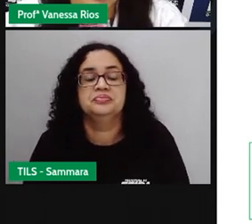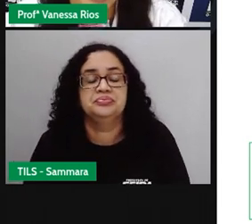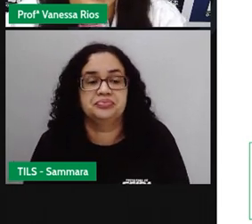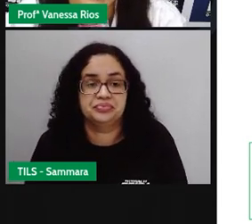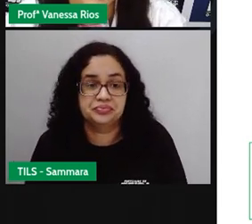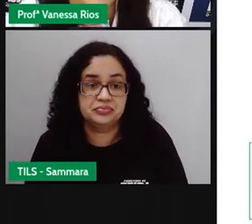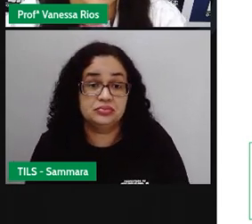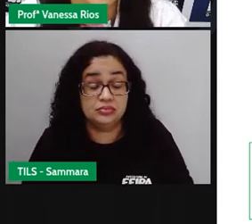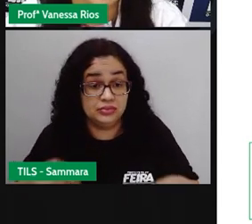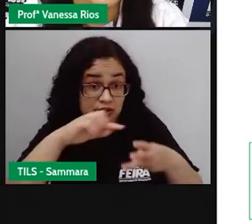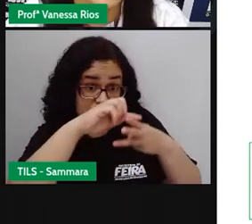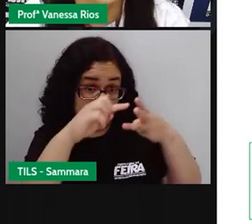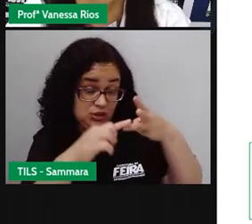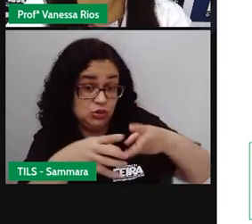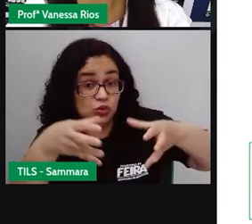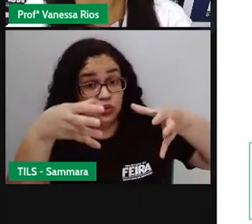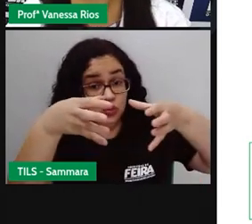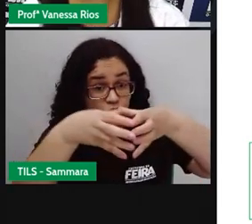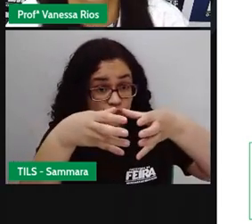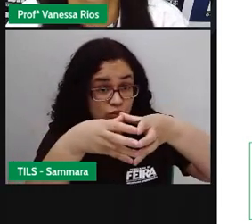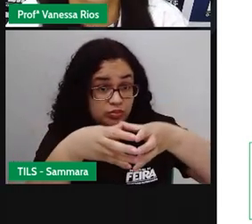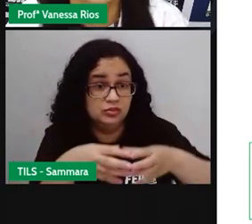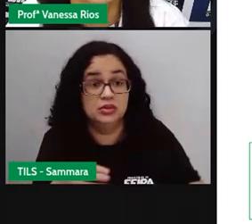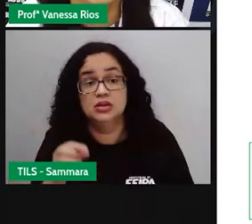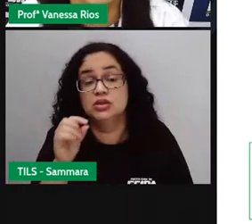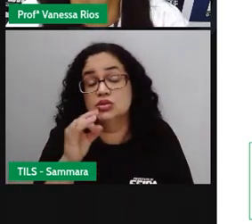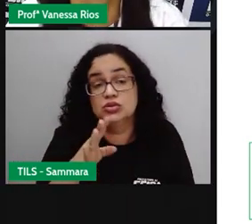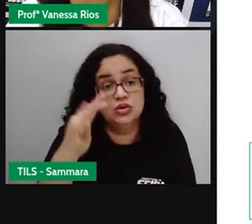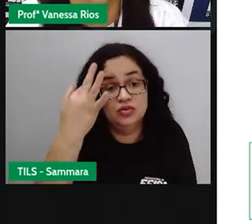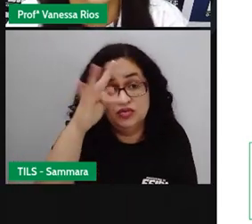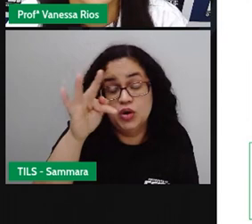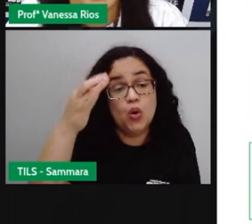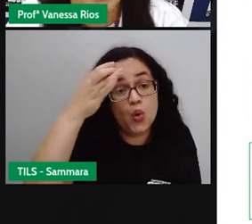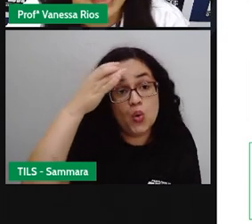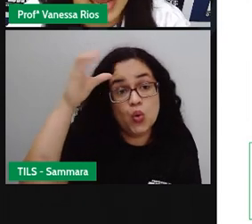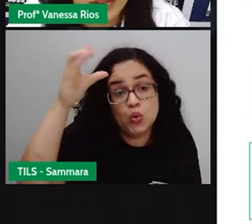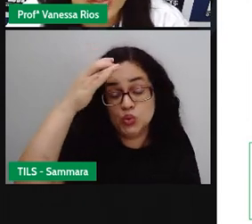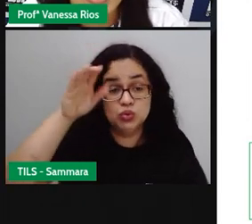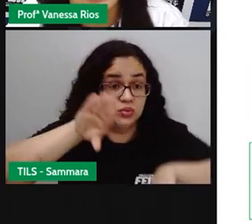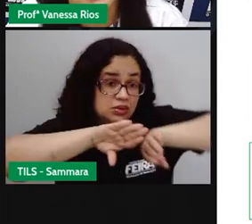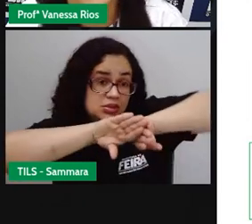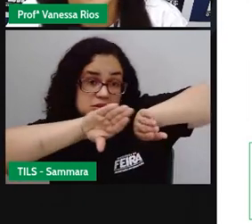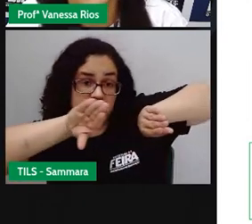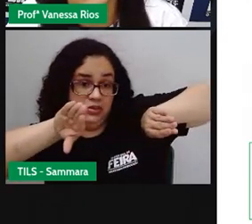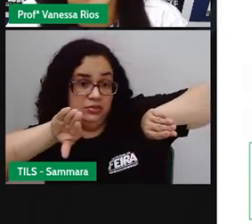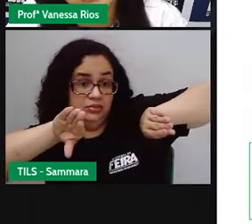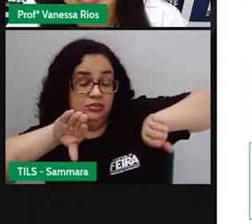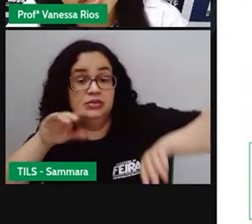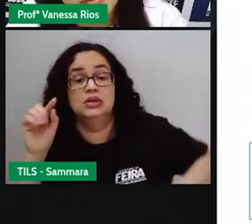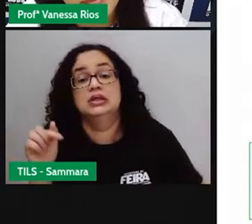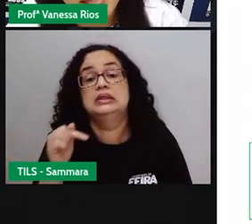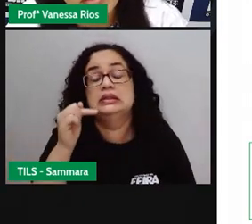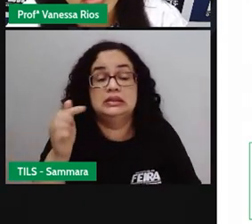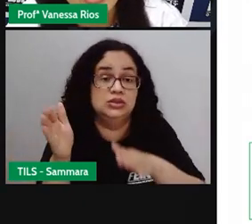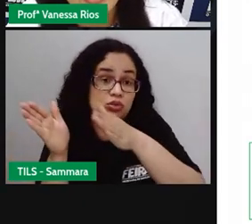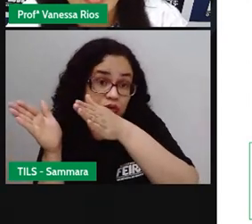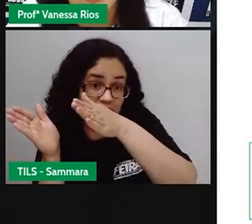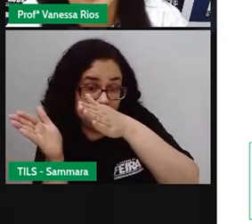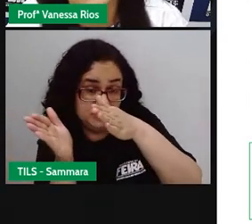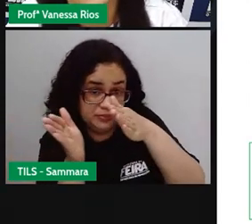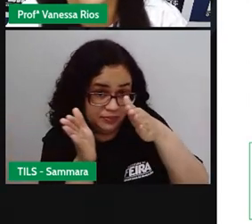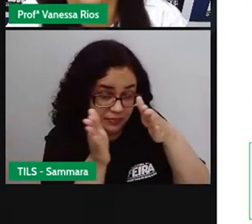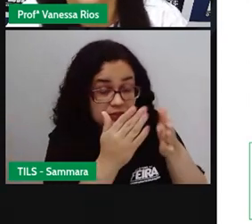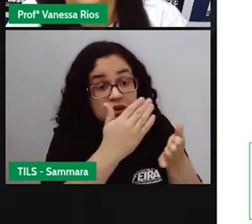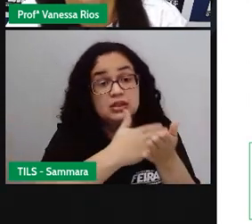E aí estes grupos, eles não se mantiveram físico ou culturalmente separados e após um curto espaço de